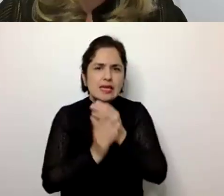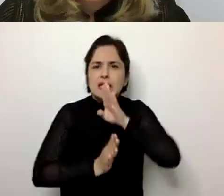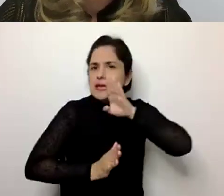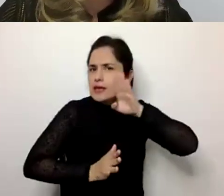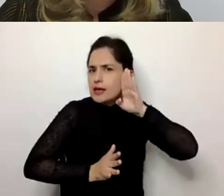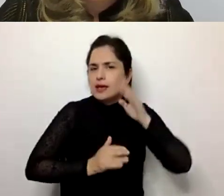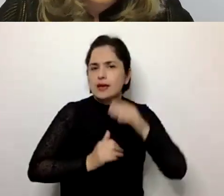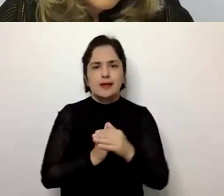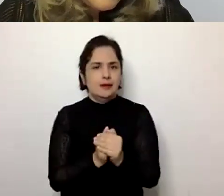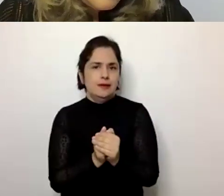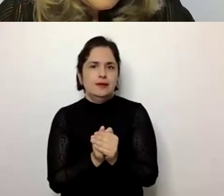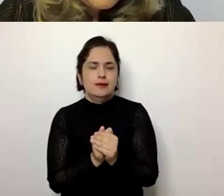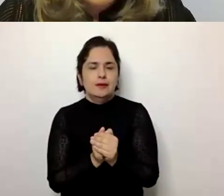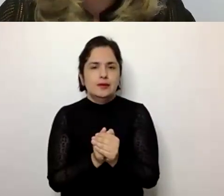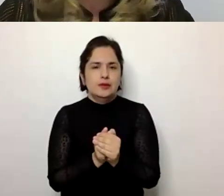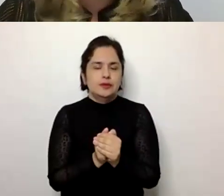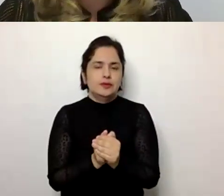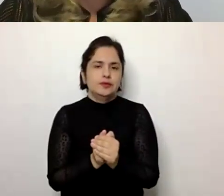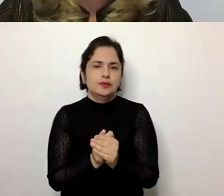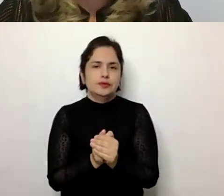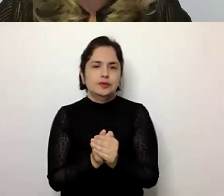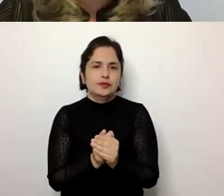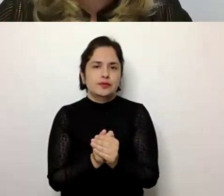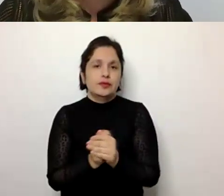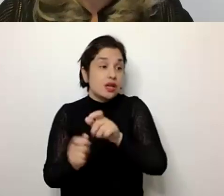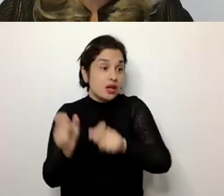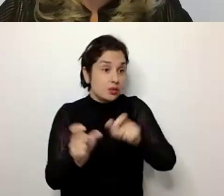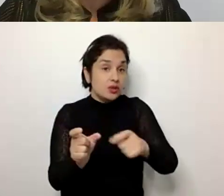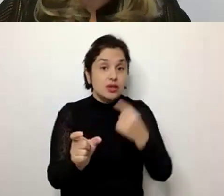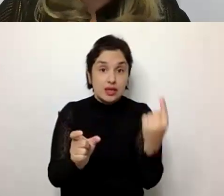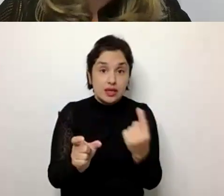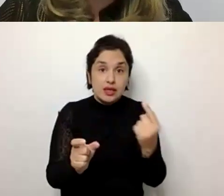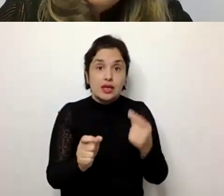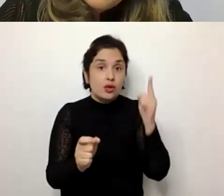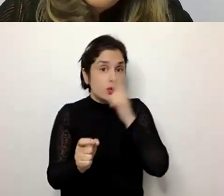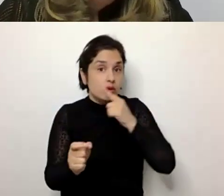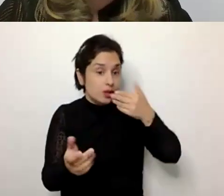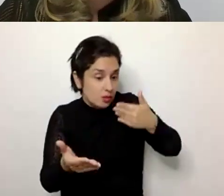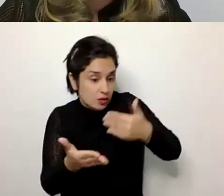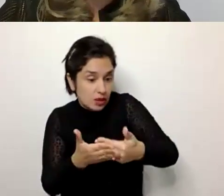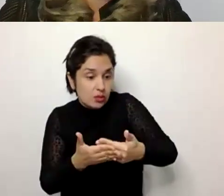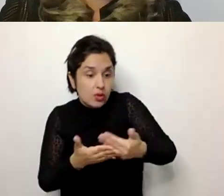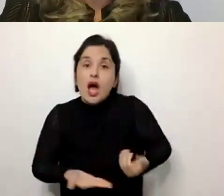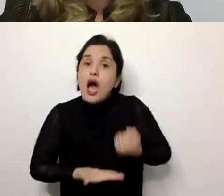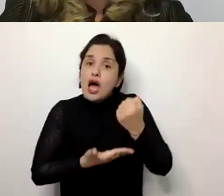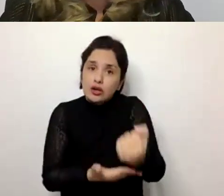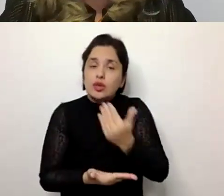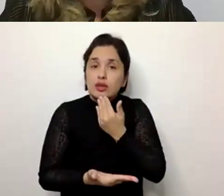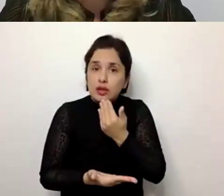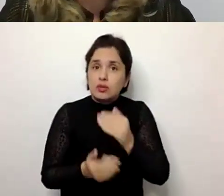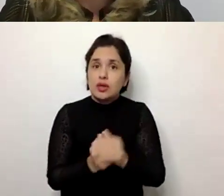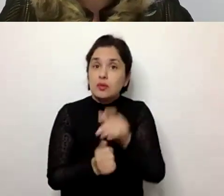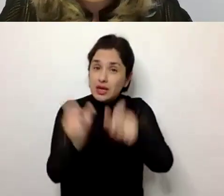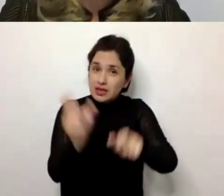sendo adotados pela população ao longo do tempo, contribuem também para que essas